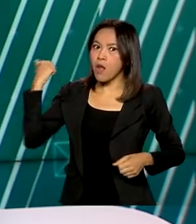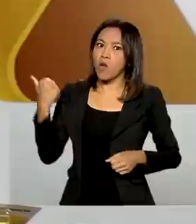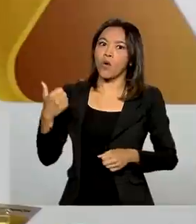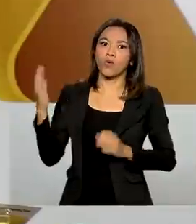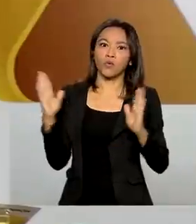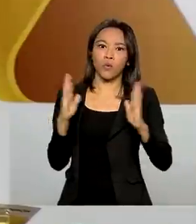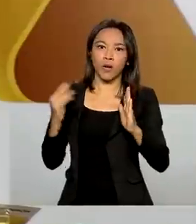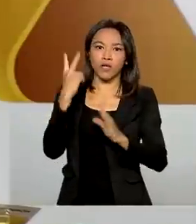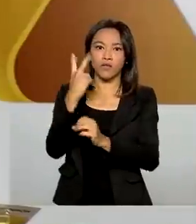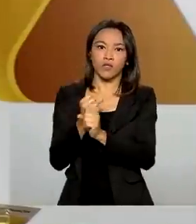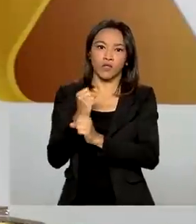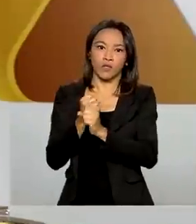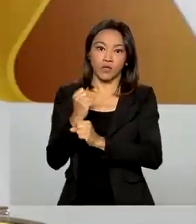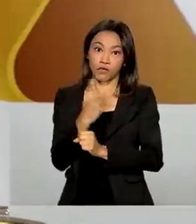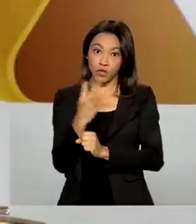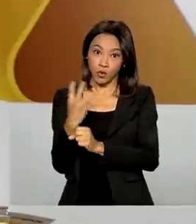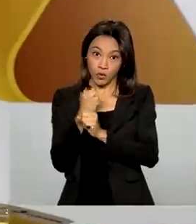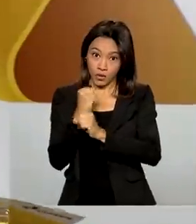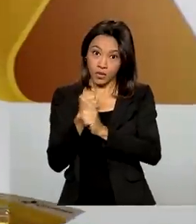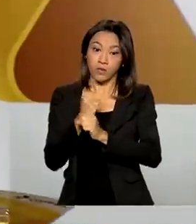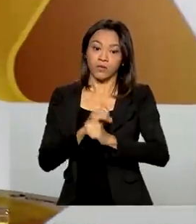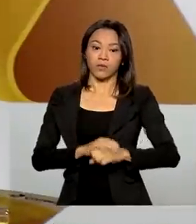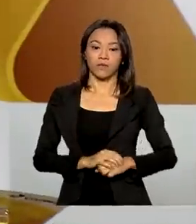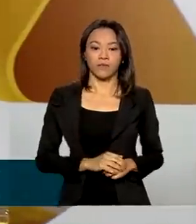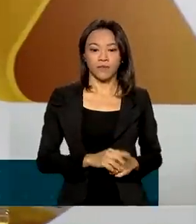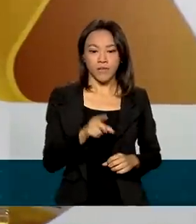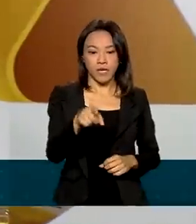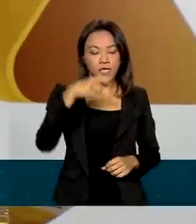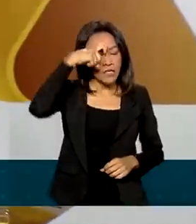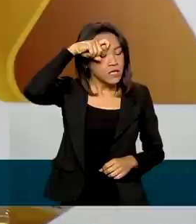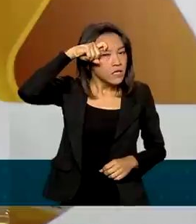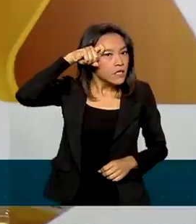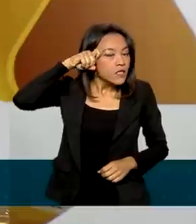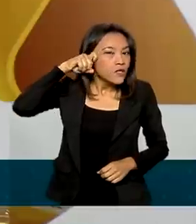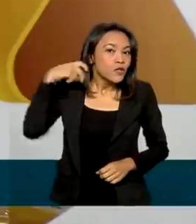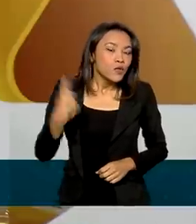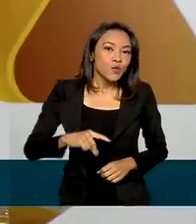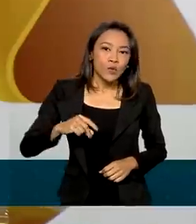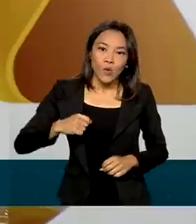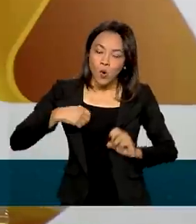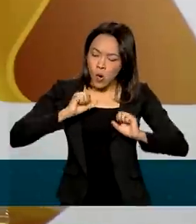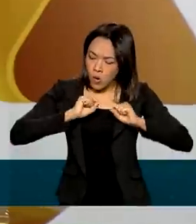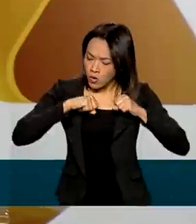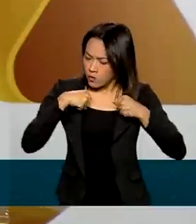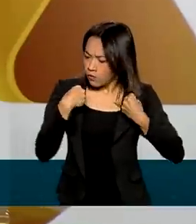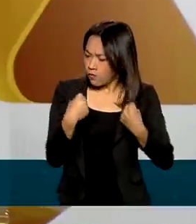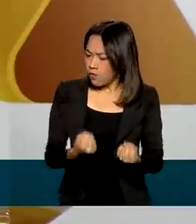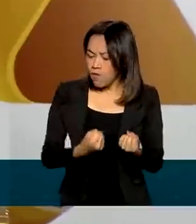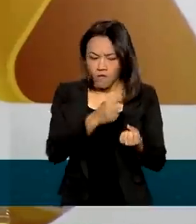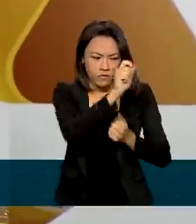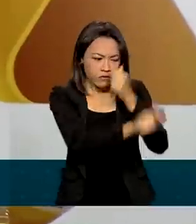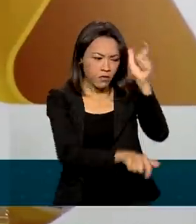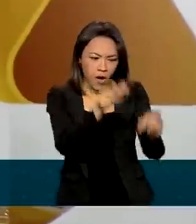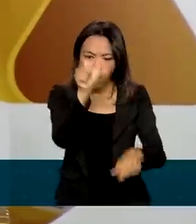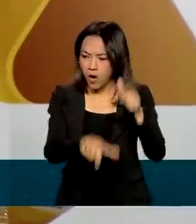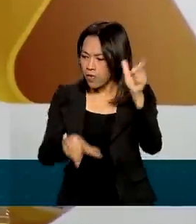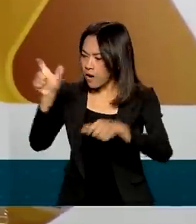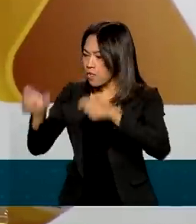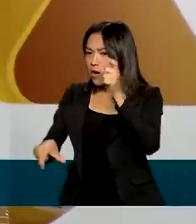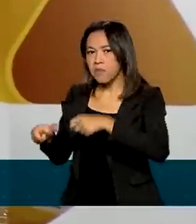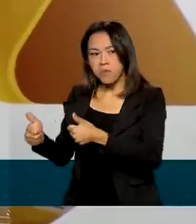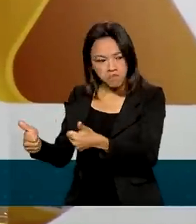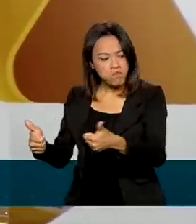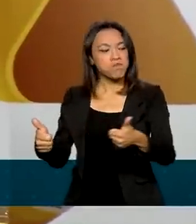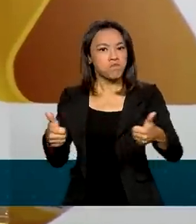anos. Com muito suor e o esforço de toda a equipe dos colaboradores, temos